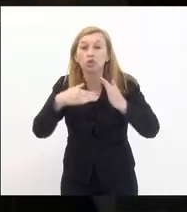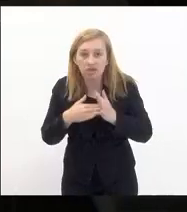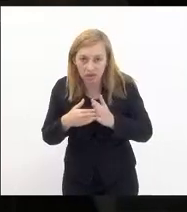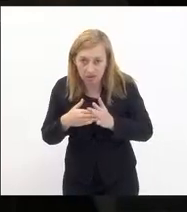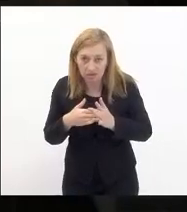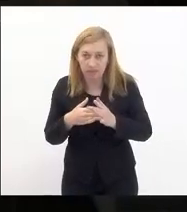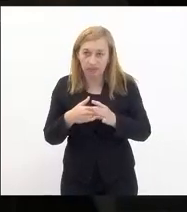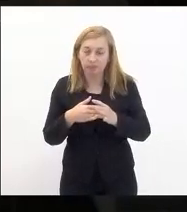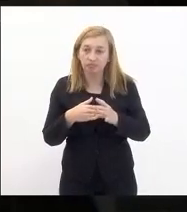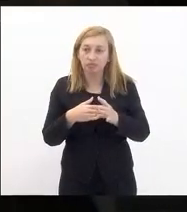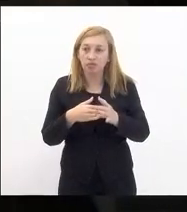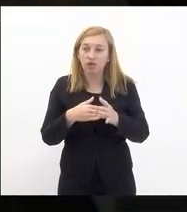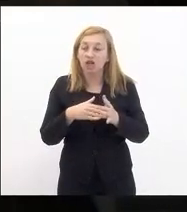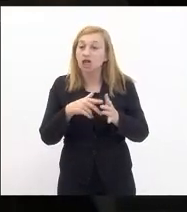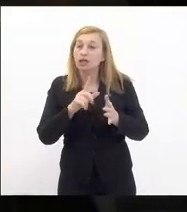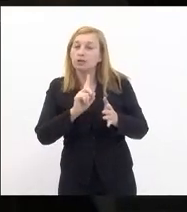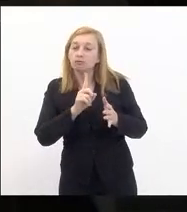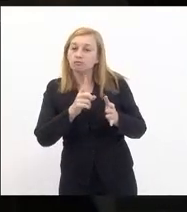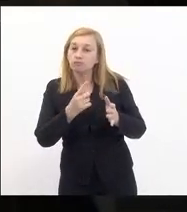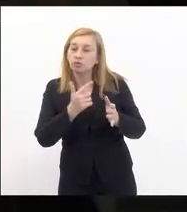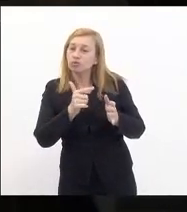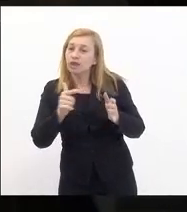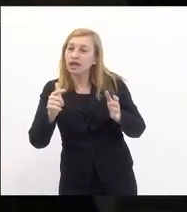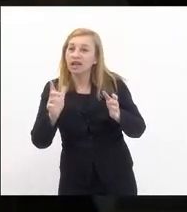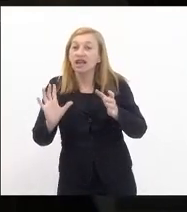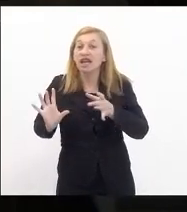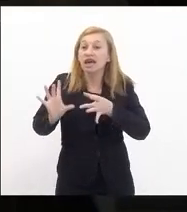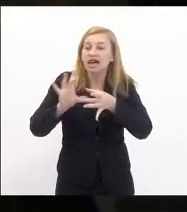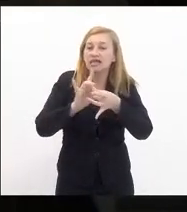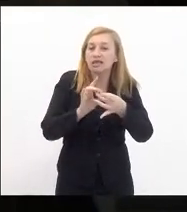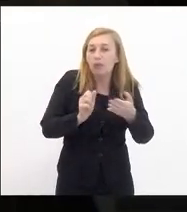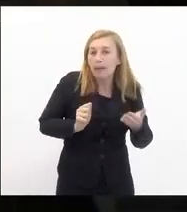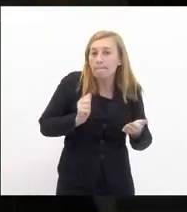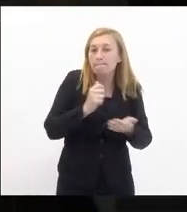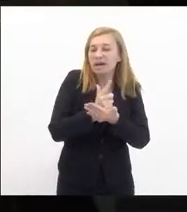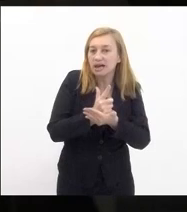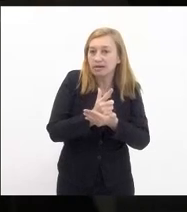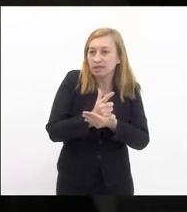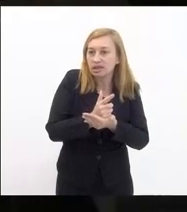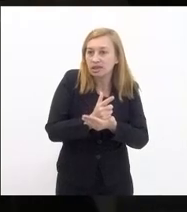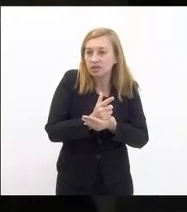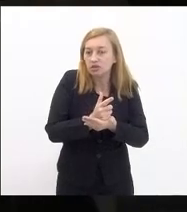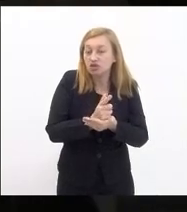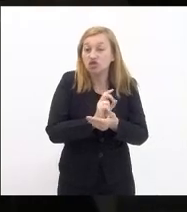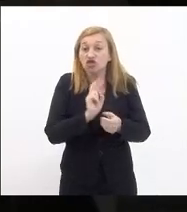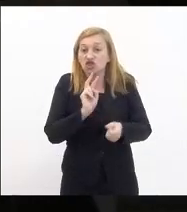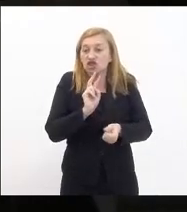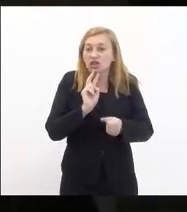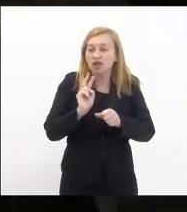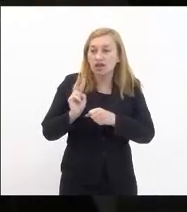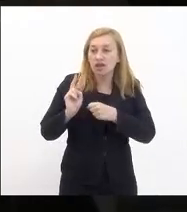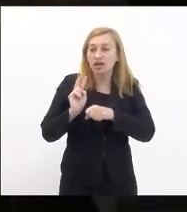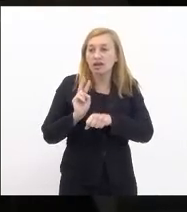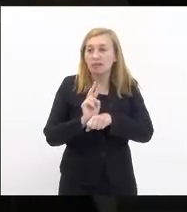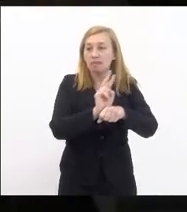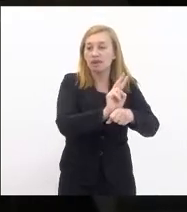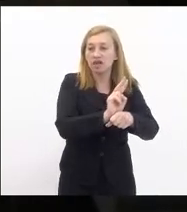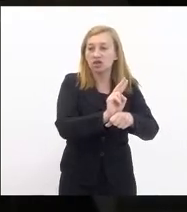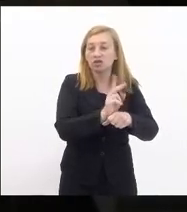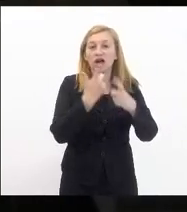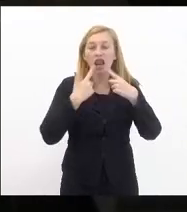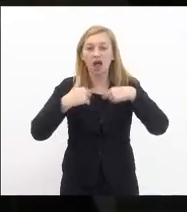que não estão ligadas a pagamento de empréstimos em linguagem popular